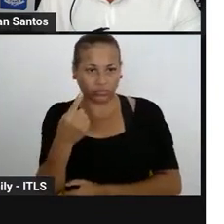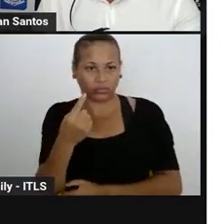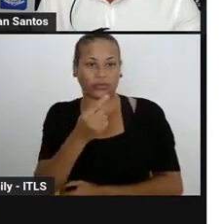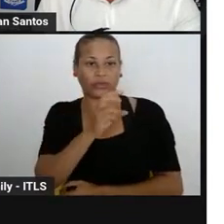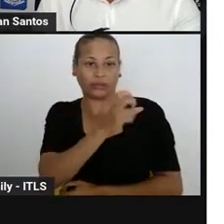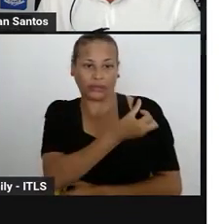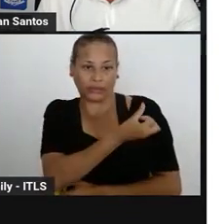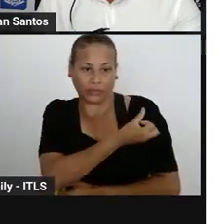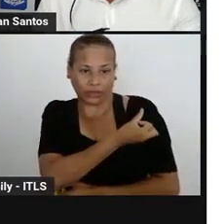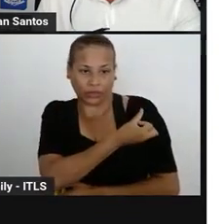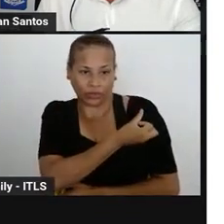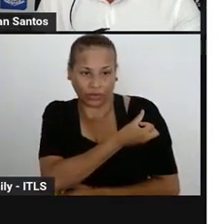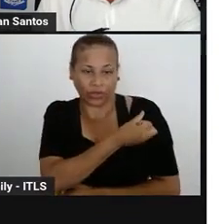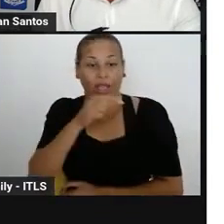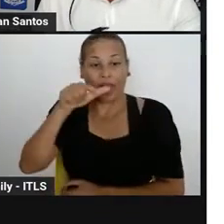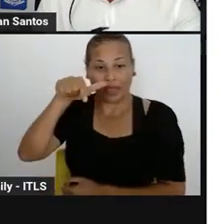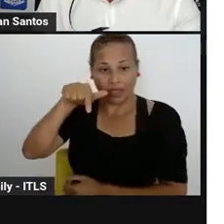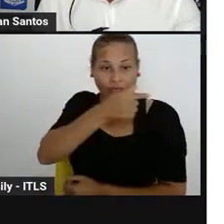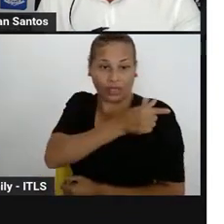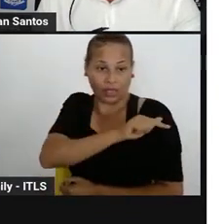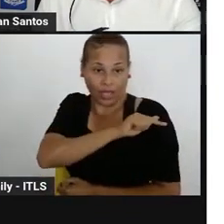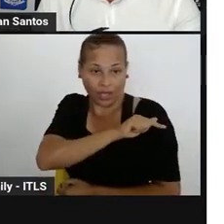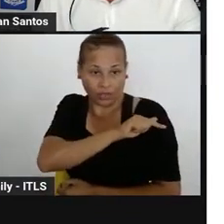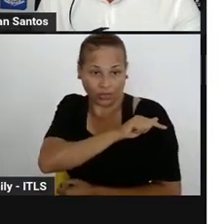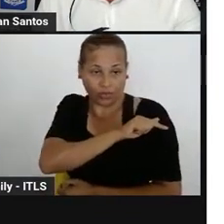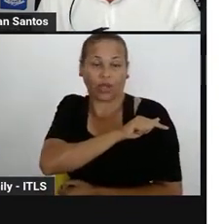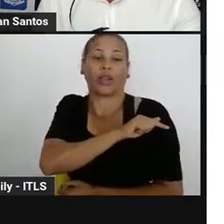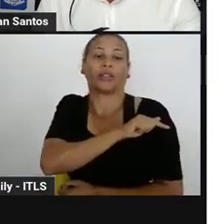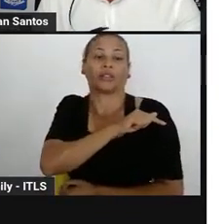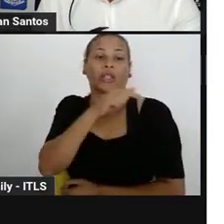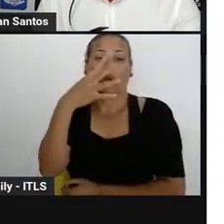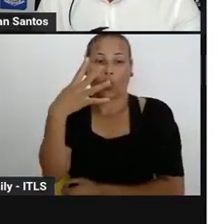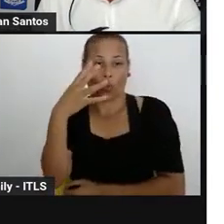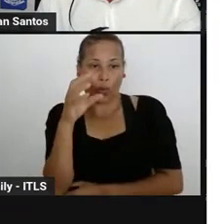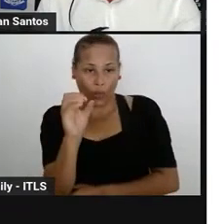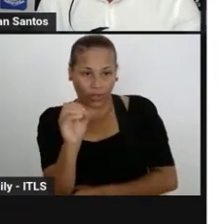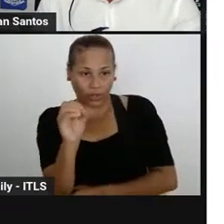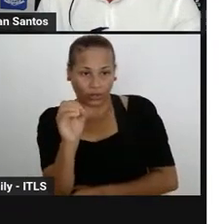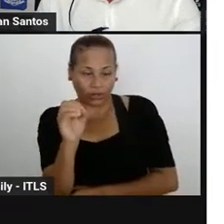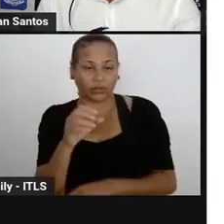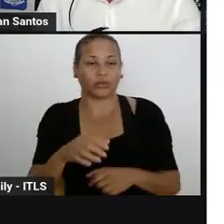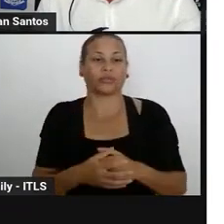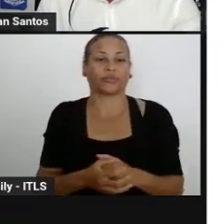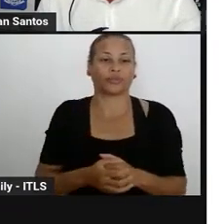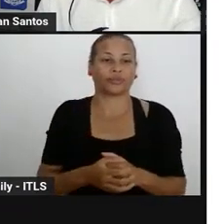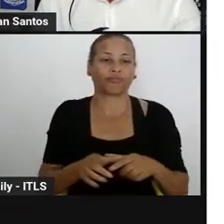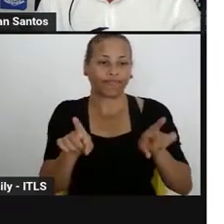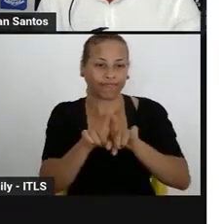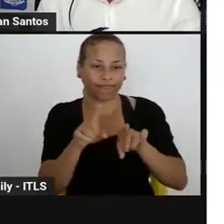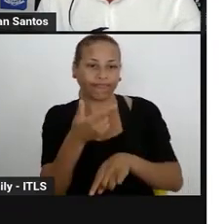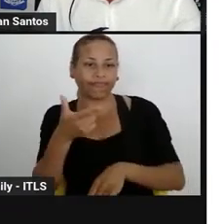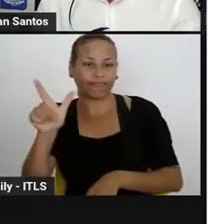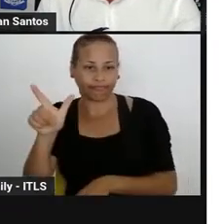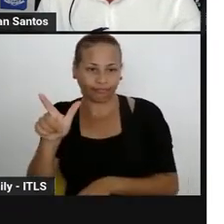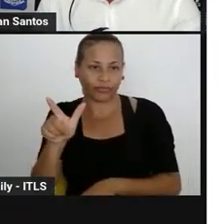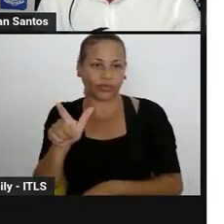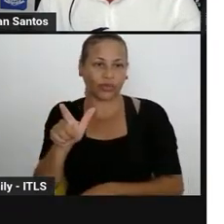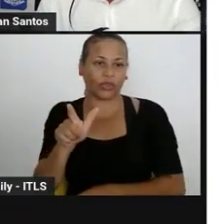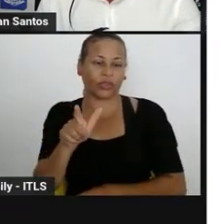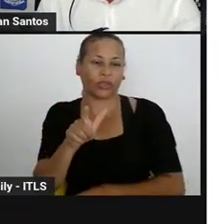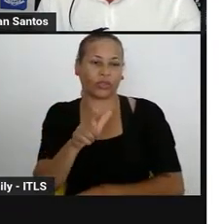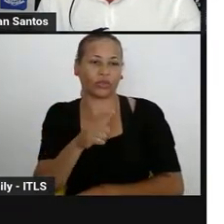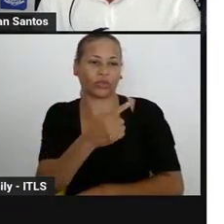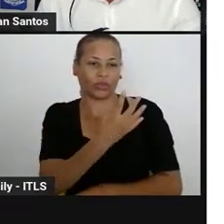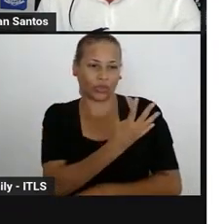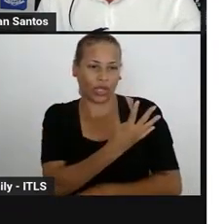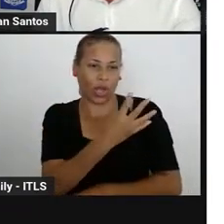também para o sétimo ano, mais uma de 40, para o oitavo ano, nós temos uma